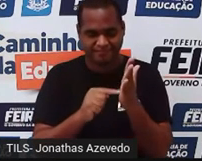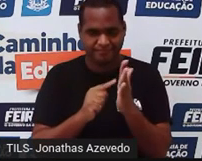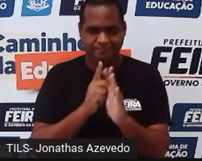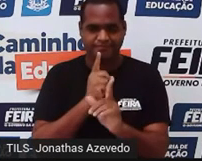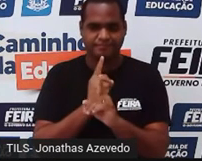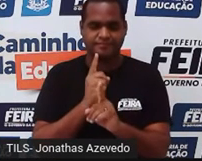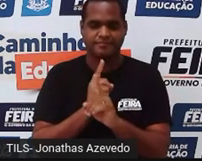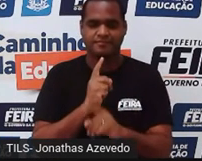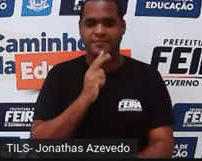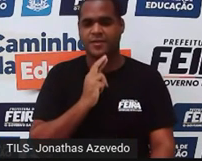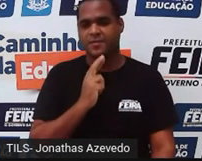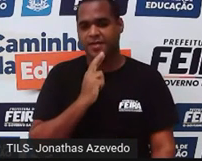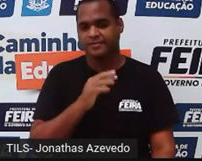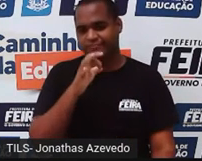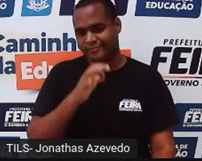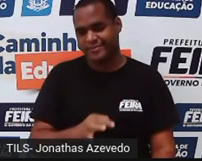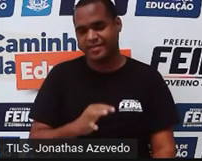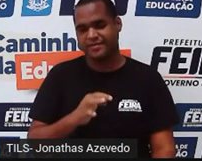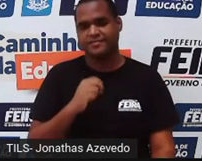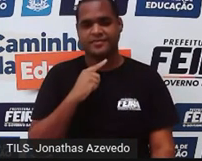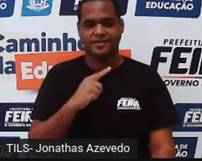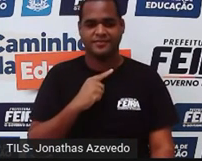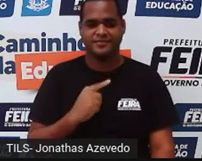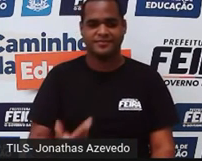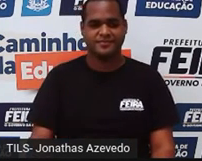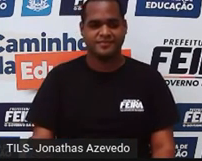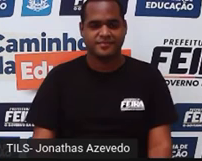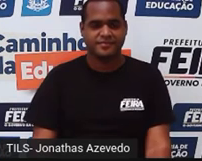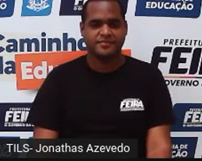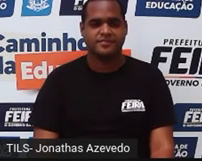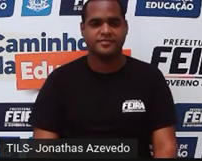qual é o resultado correto para essa operação.